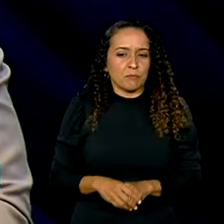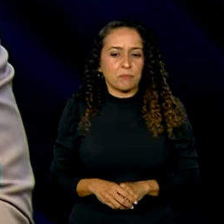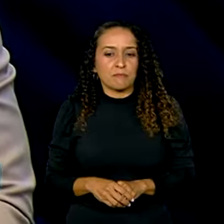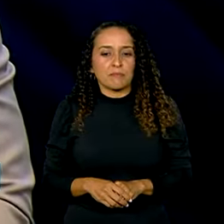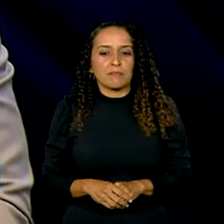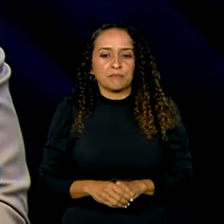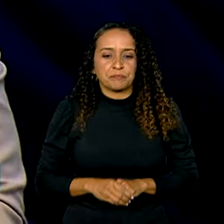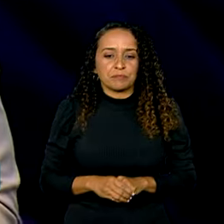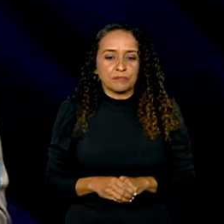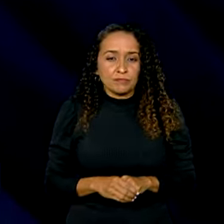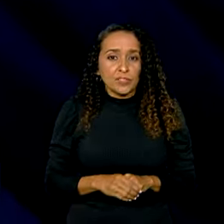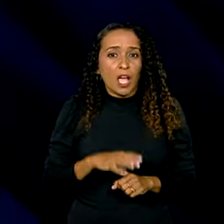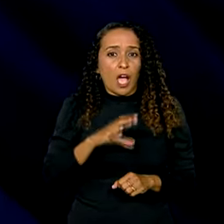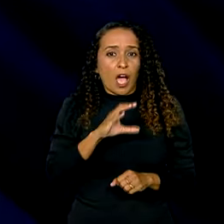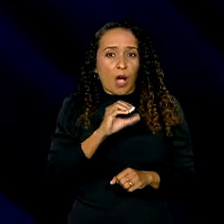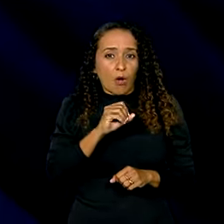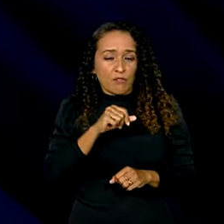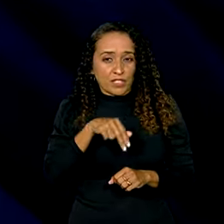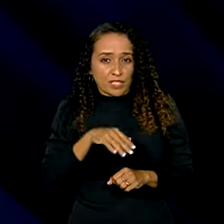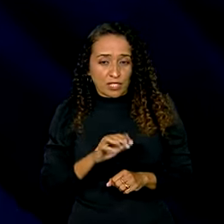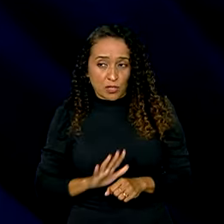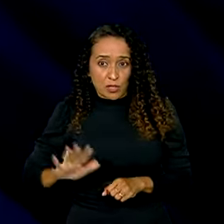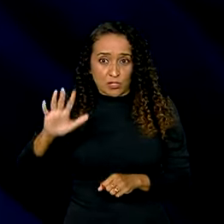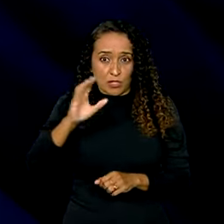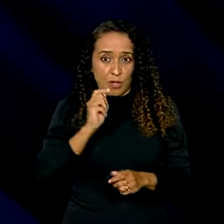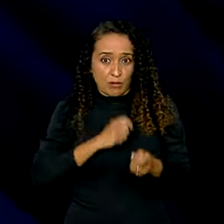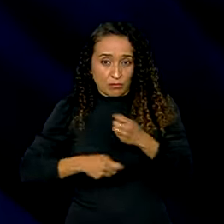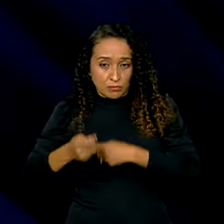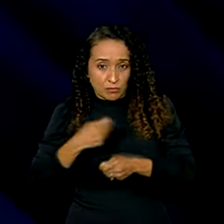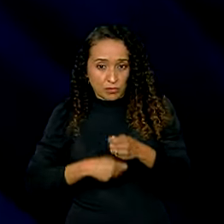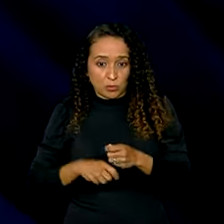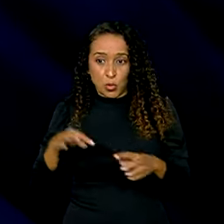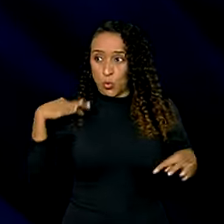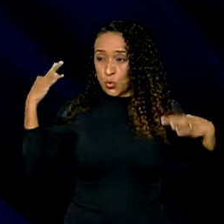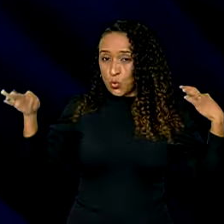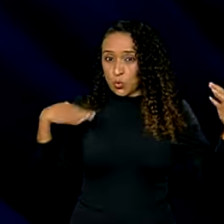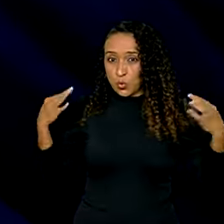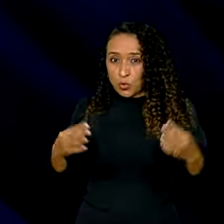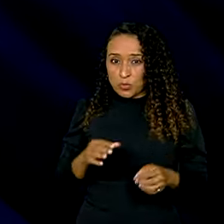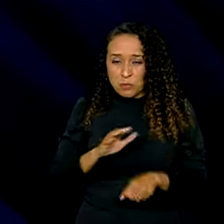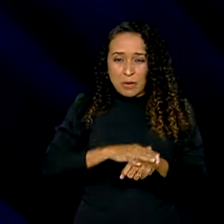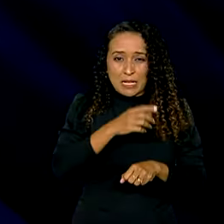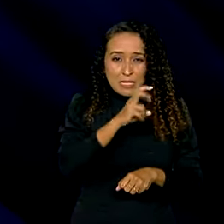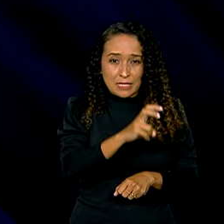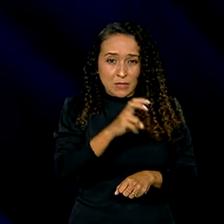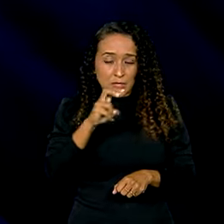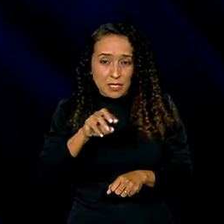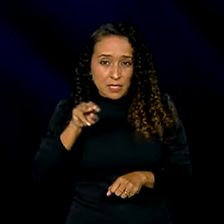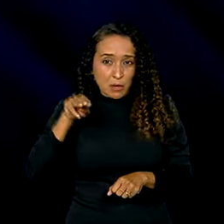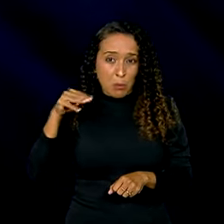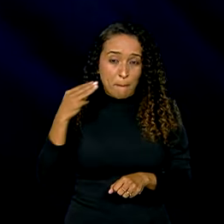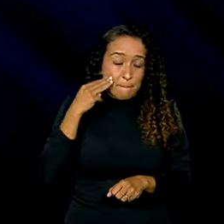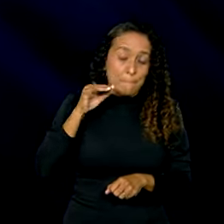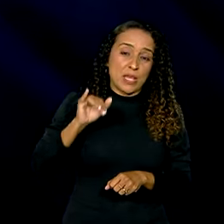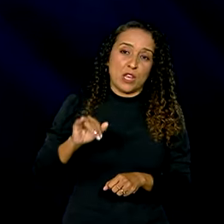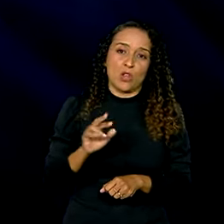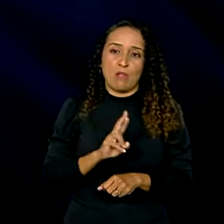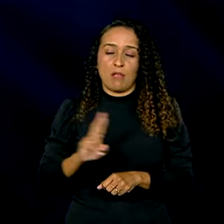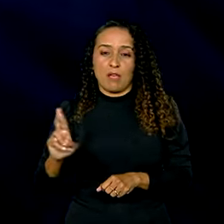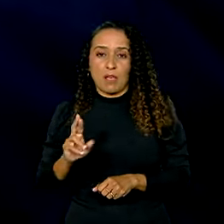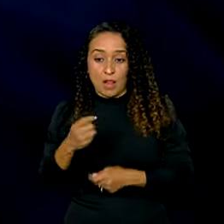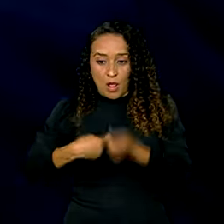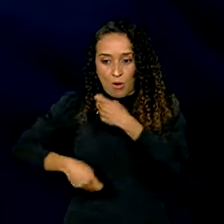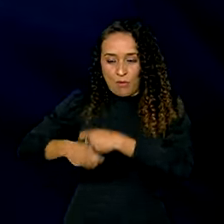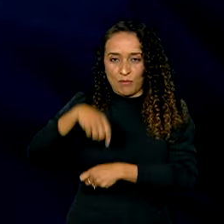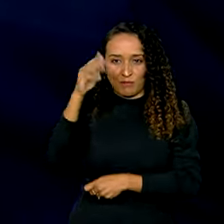Confederação Nacional do Comércio, o turismo injetou mais de 155 bilhões de reais na economia brasileira